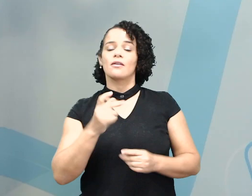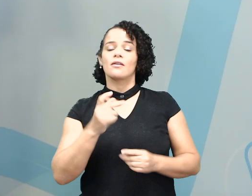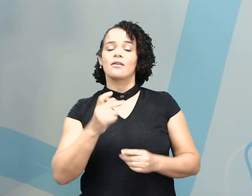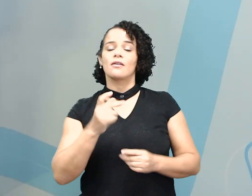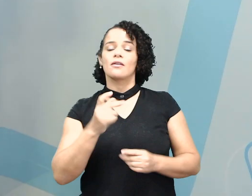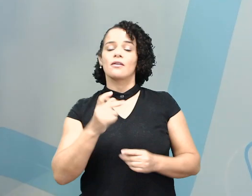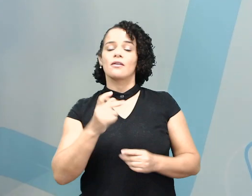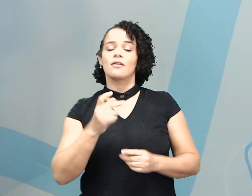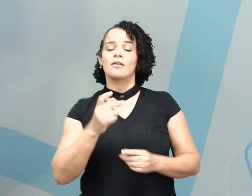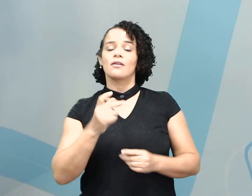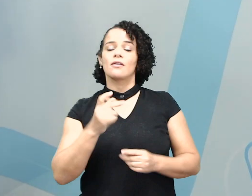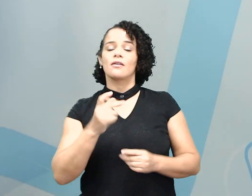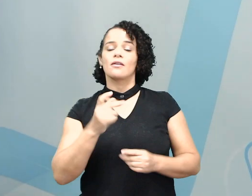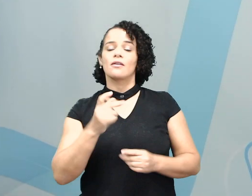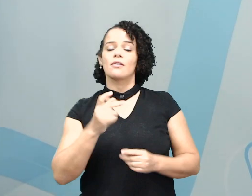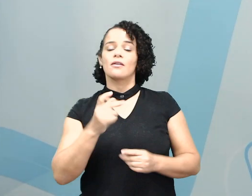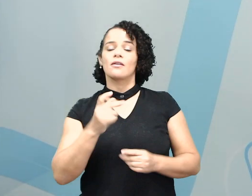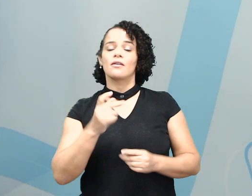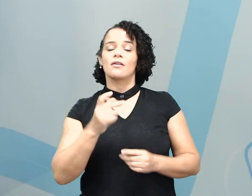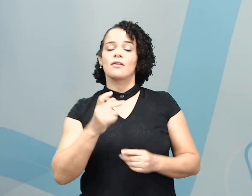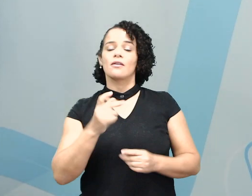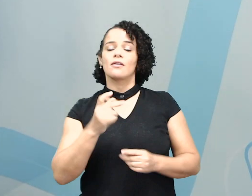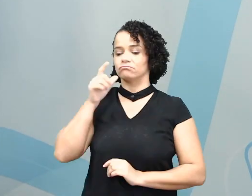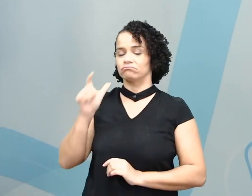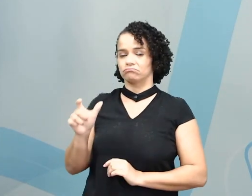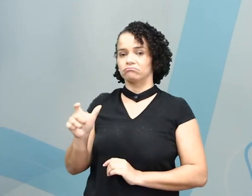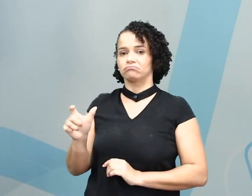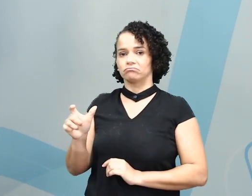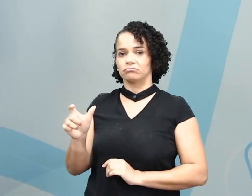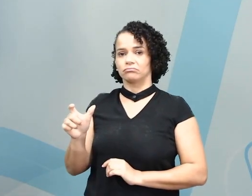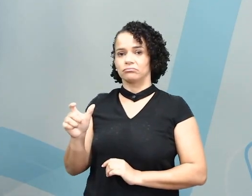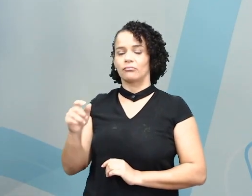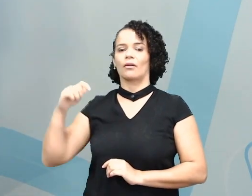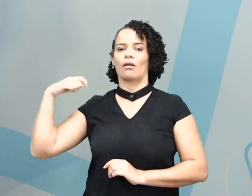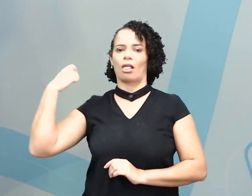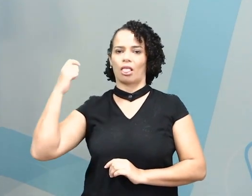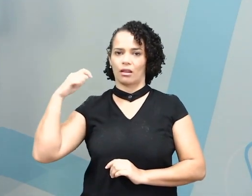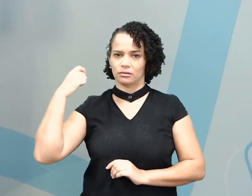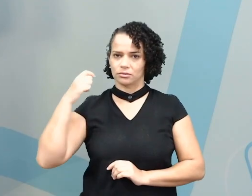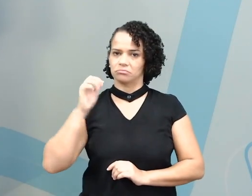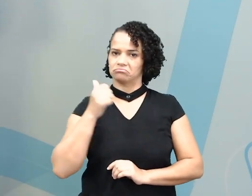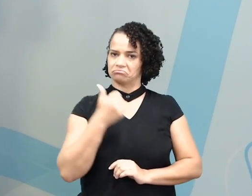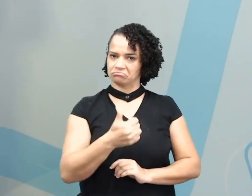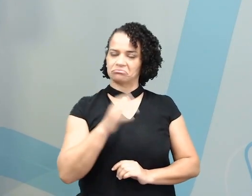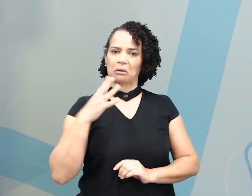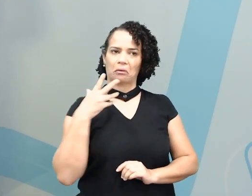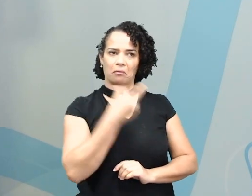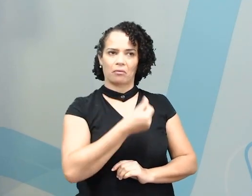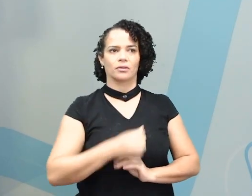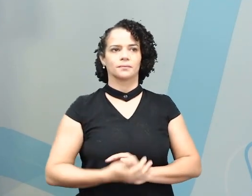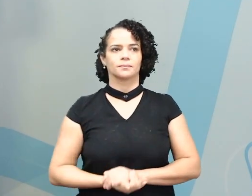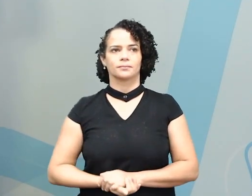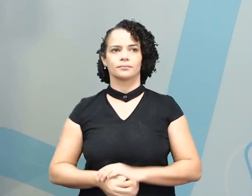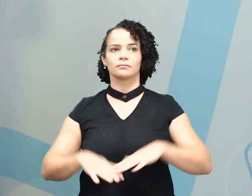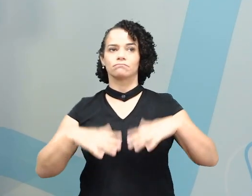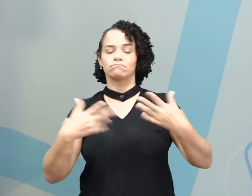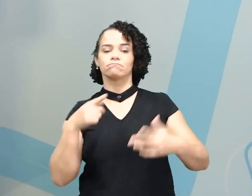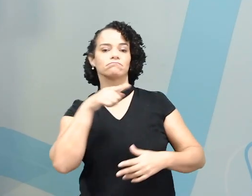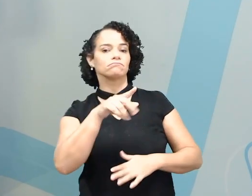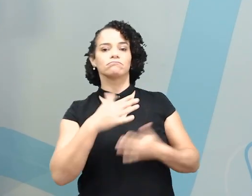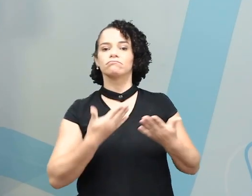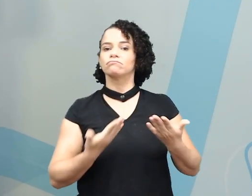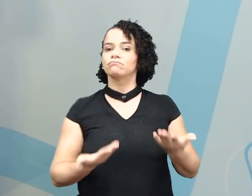Mais uma vez. He is an actor. Perfeito! What do